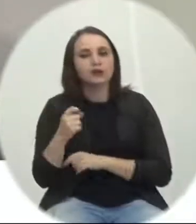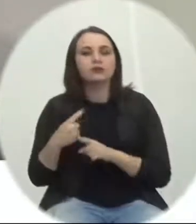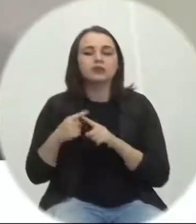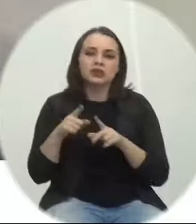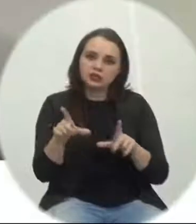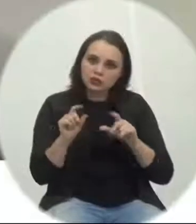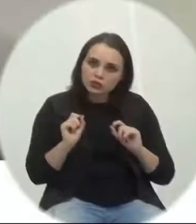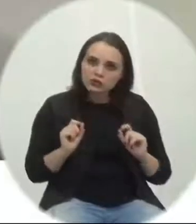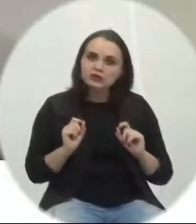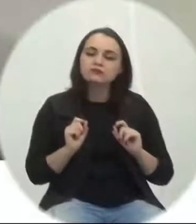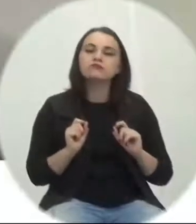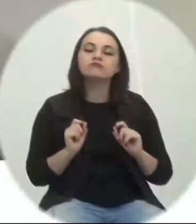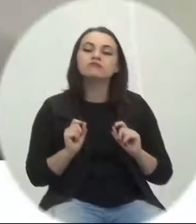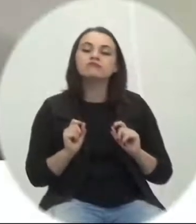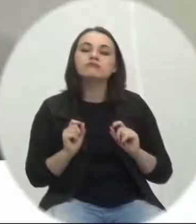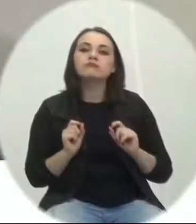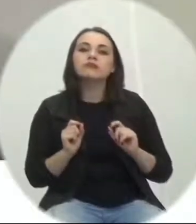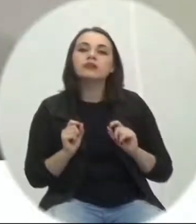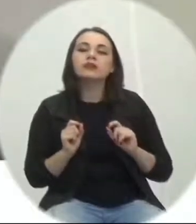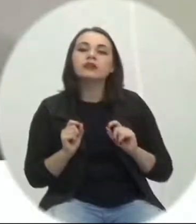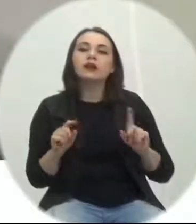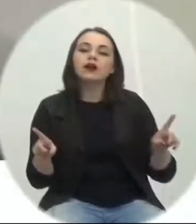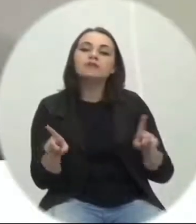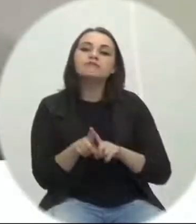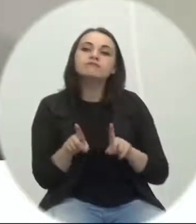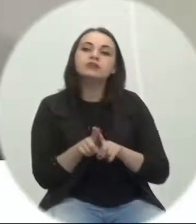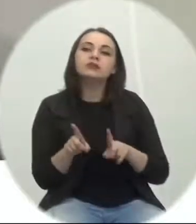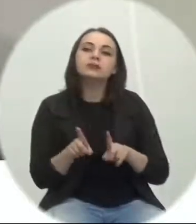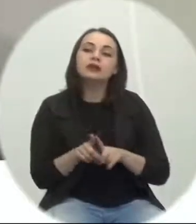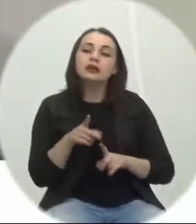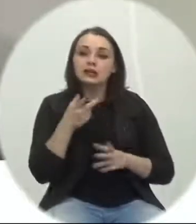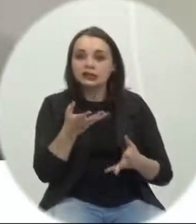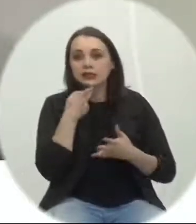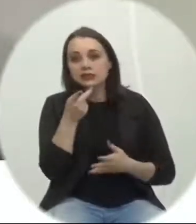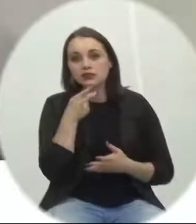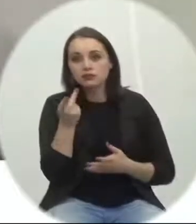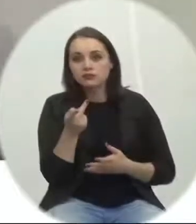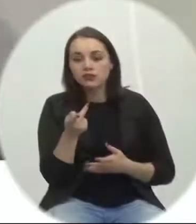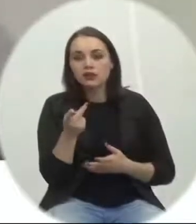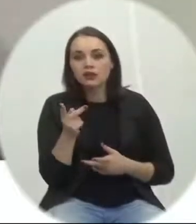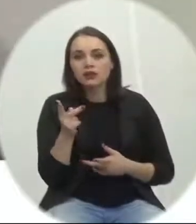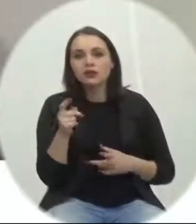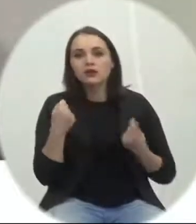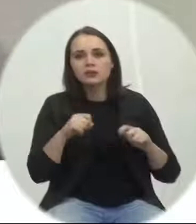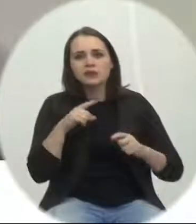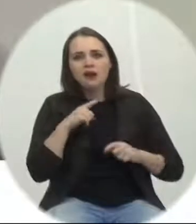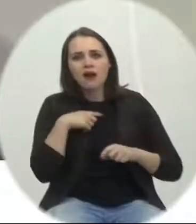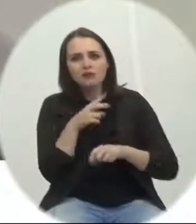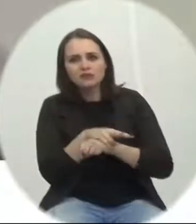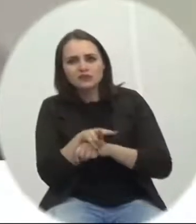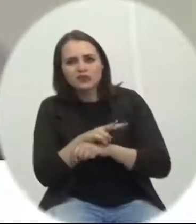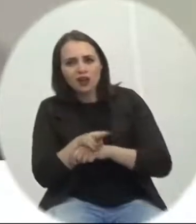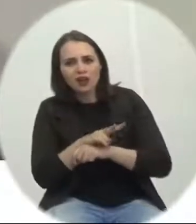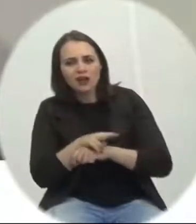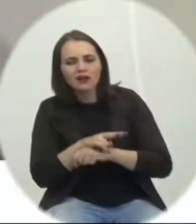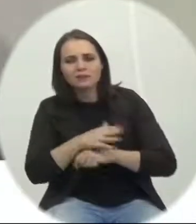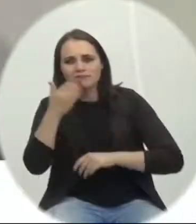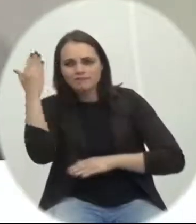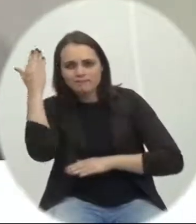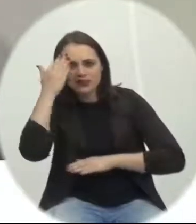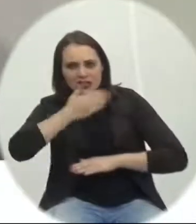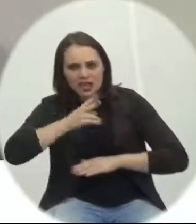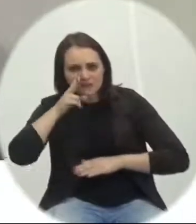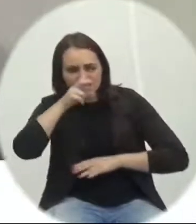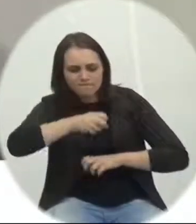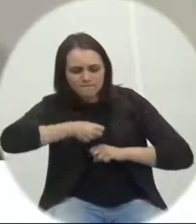decisão e também dizer que tem que se ter uma fiscalização bastante mais exaltiva em cima